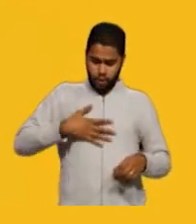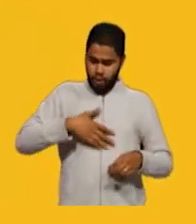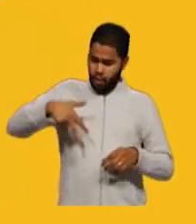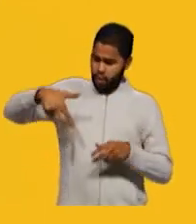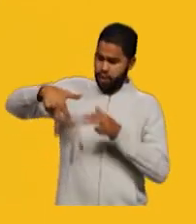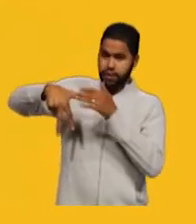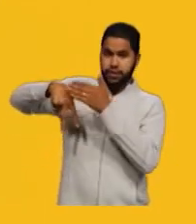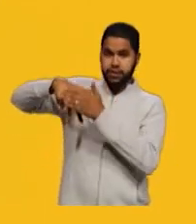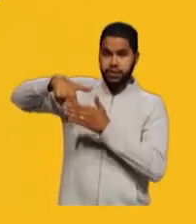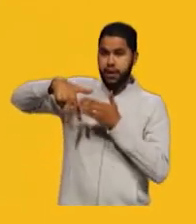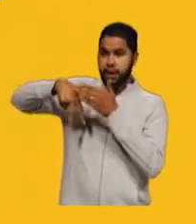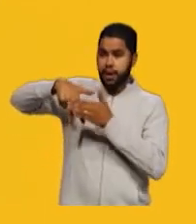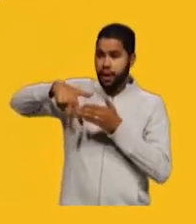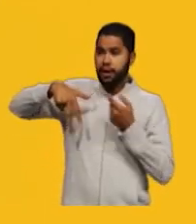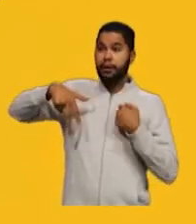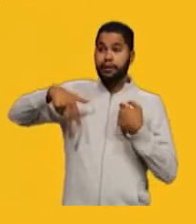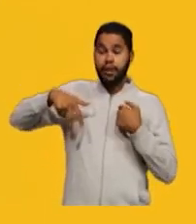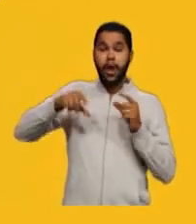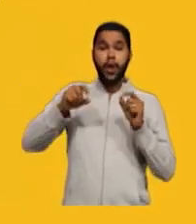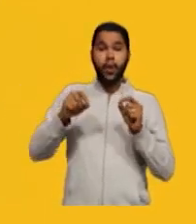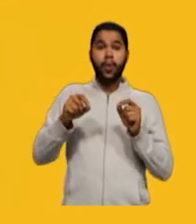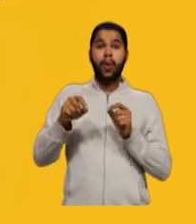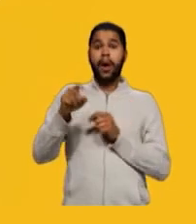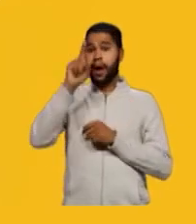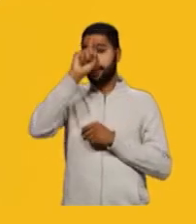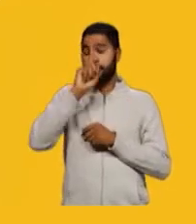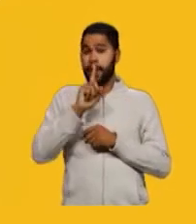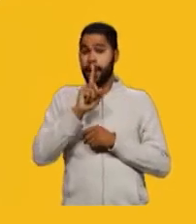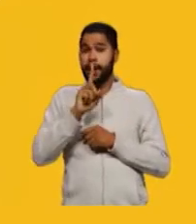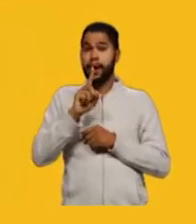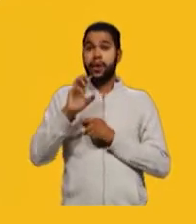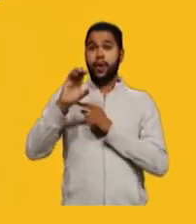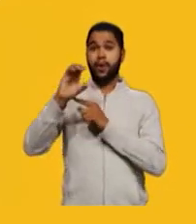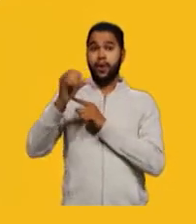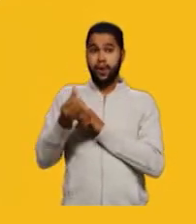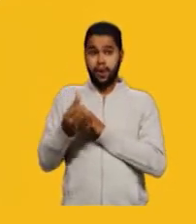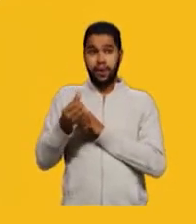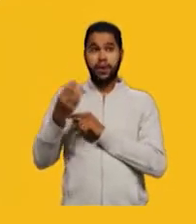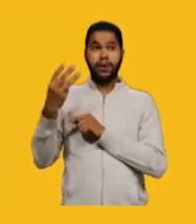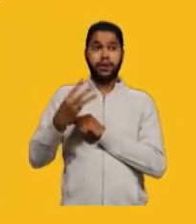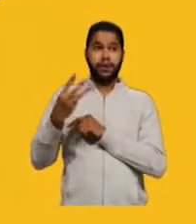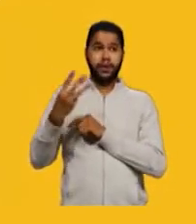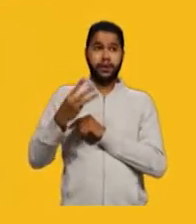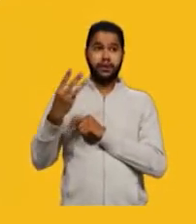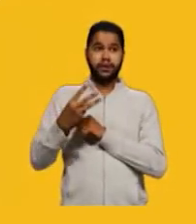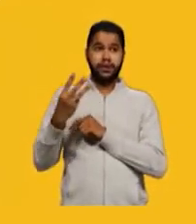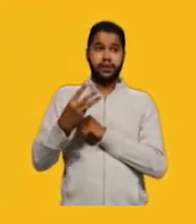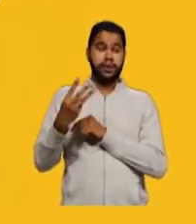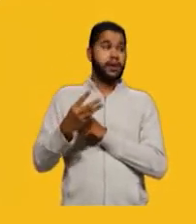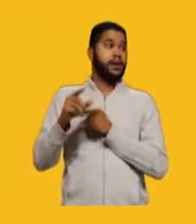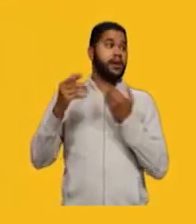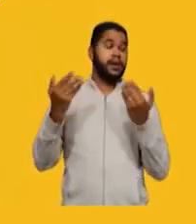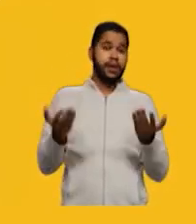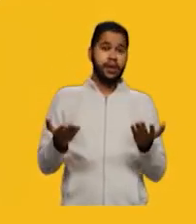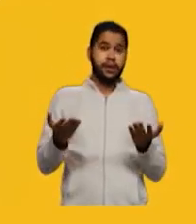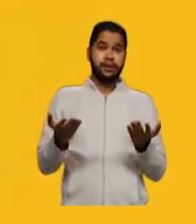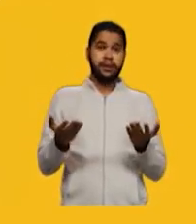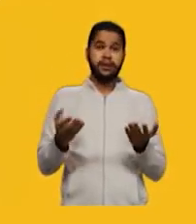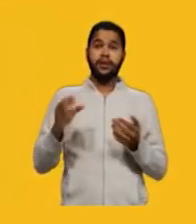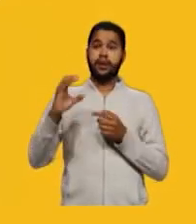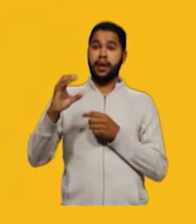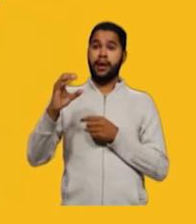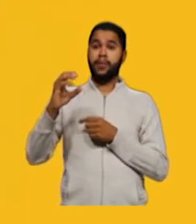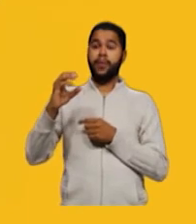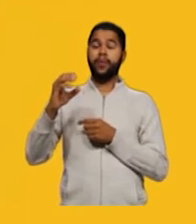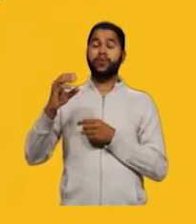Então, ali eu tenho justamente de amarelo os meus carbonos terciários. Então, esses carbonos terciários